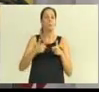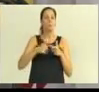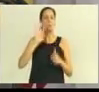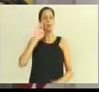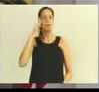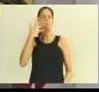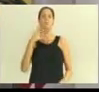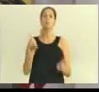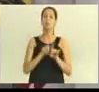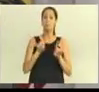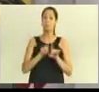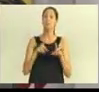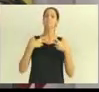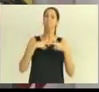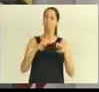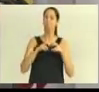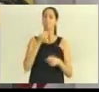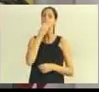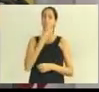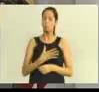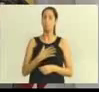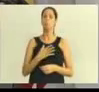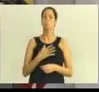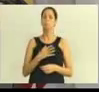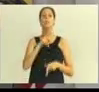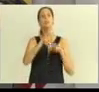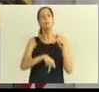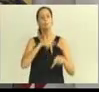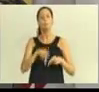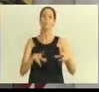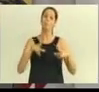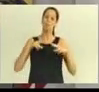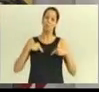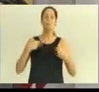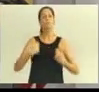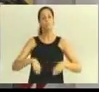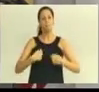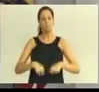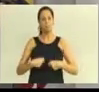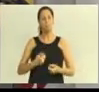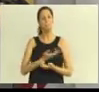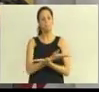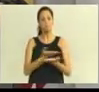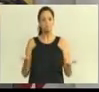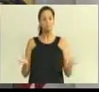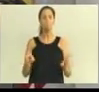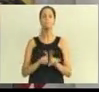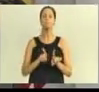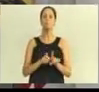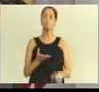atendimento dentro das condições que a nossa cidade, o nosso povo e a nossa gente precisa. Senhores, aqui quero já afirmar